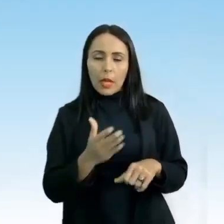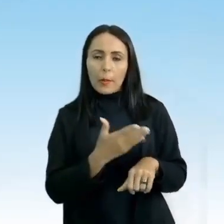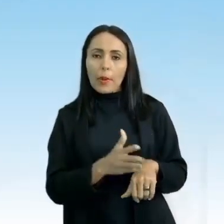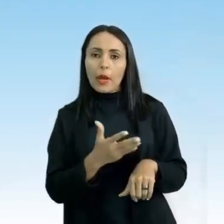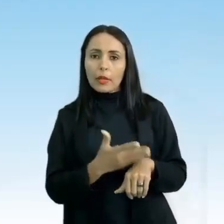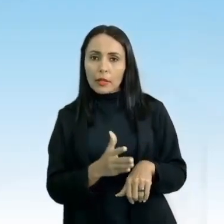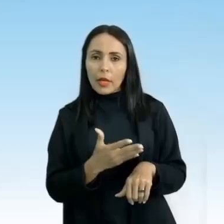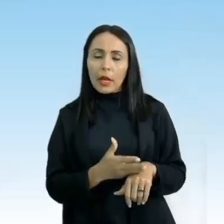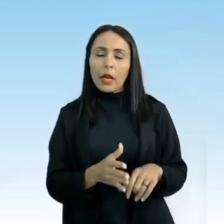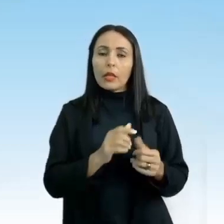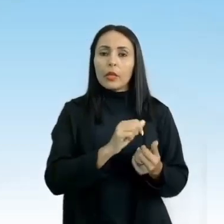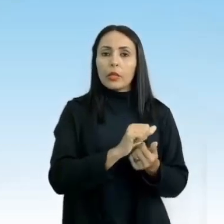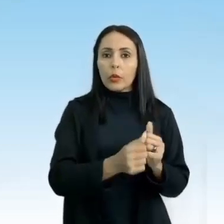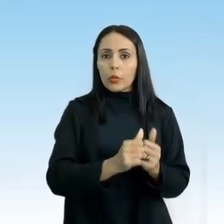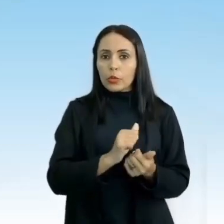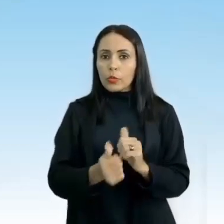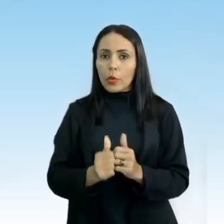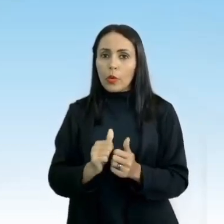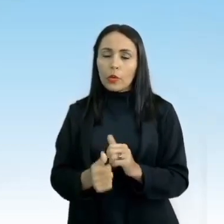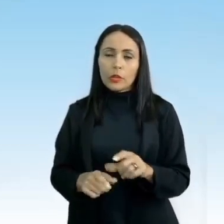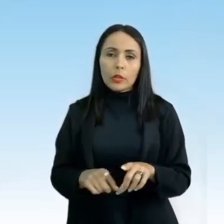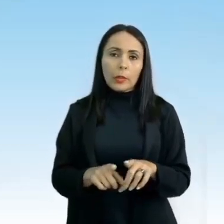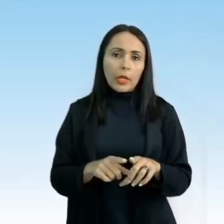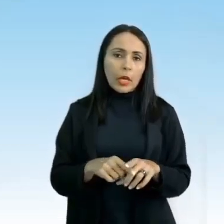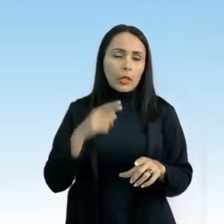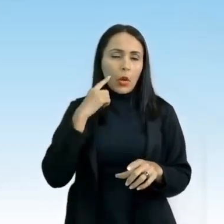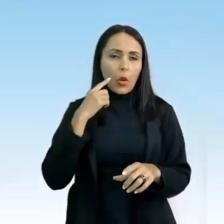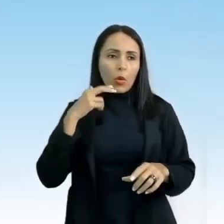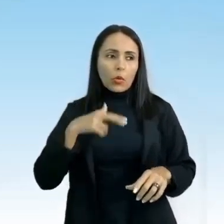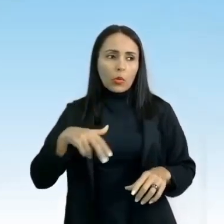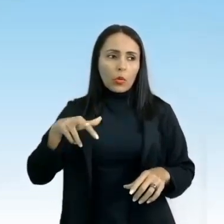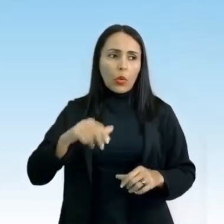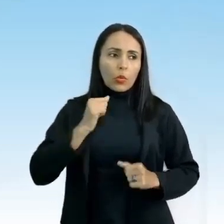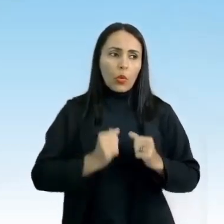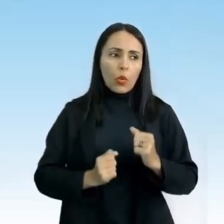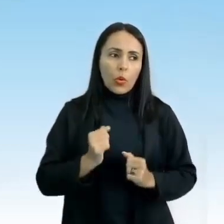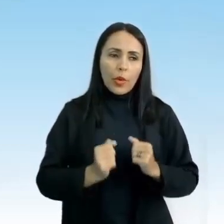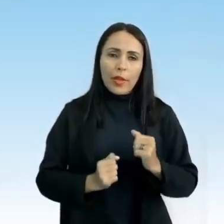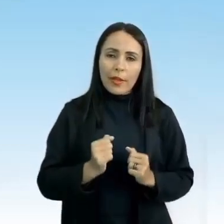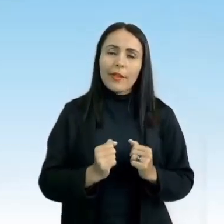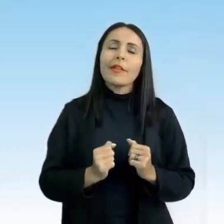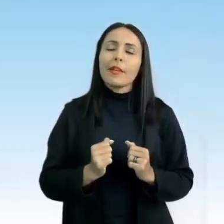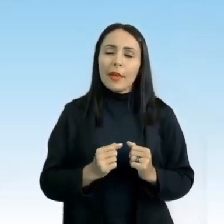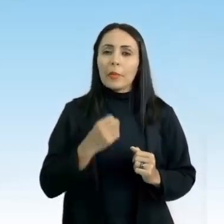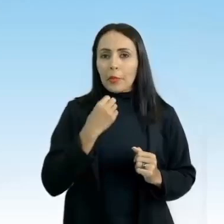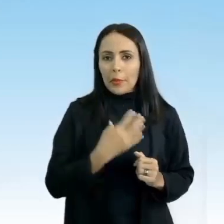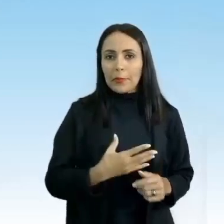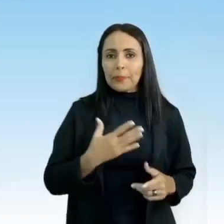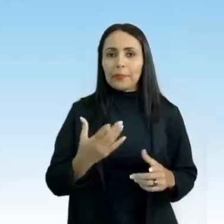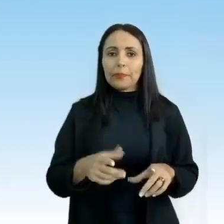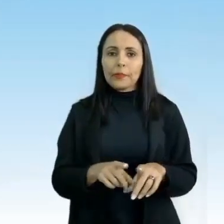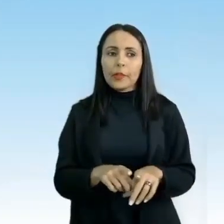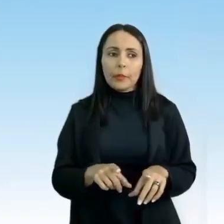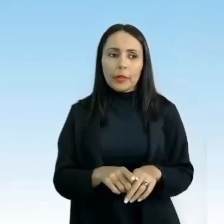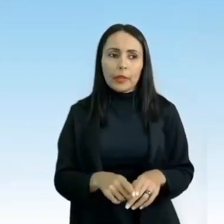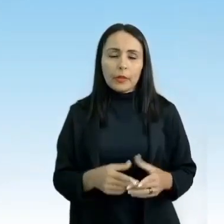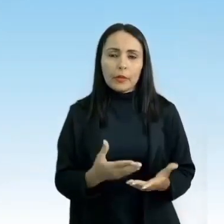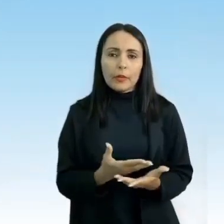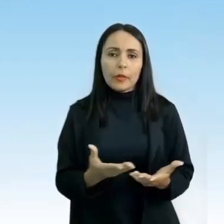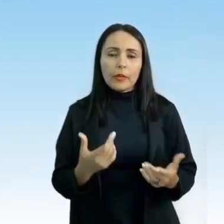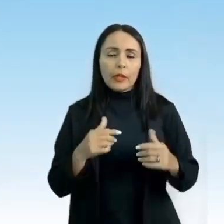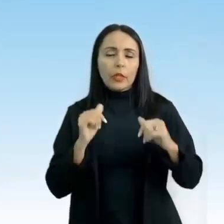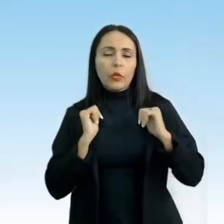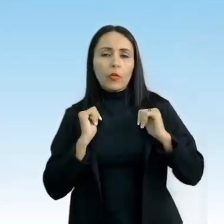aventura. É ótimo correr na nossa rotina do dia a dia, além de tirar o esportista da zona de